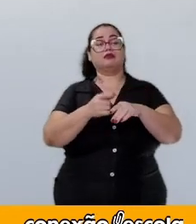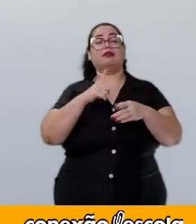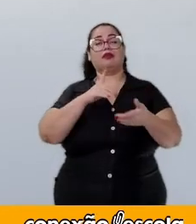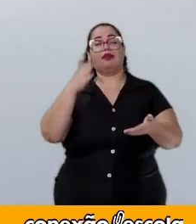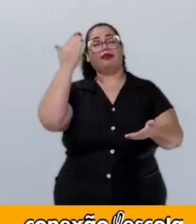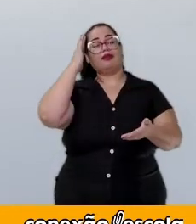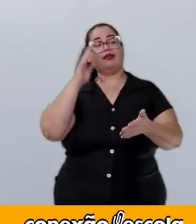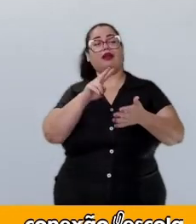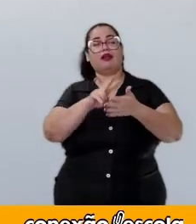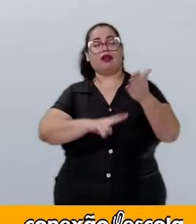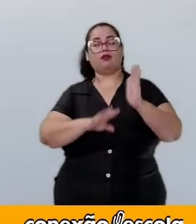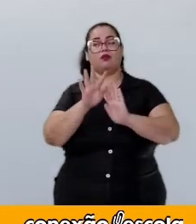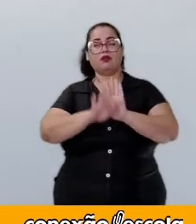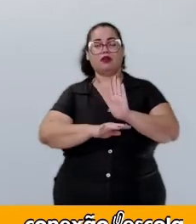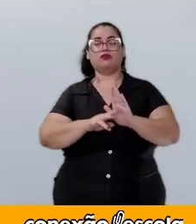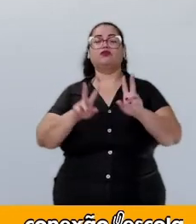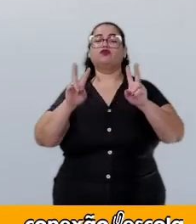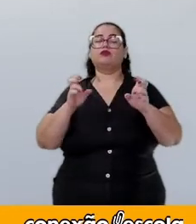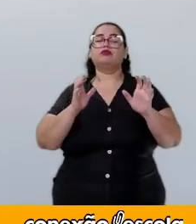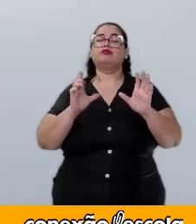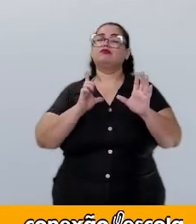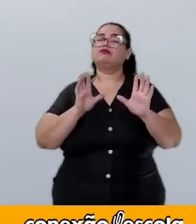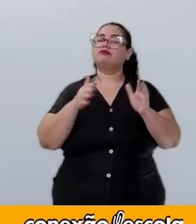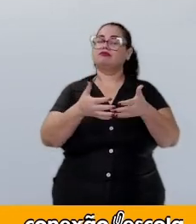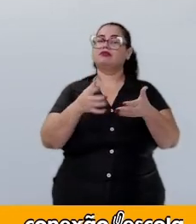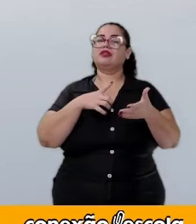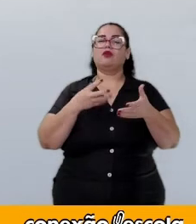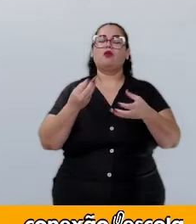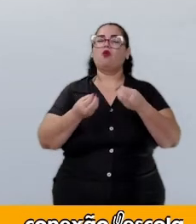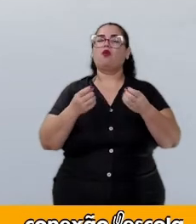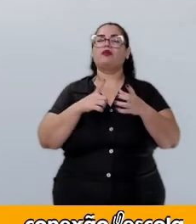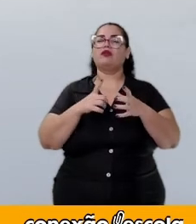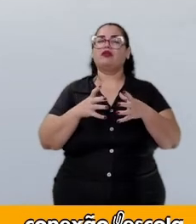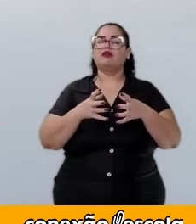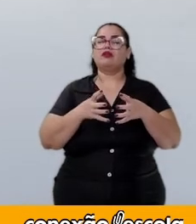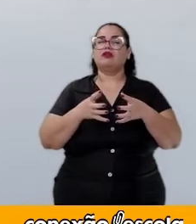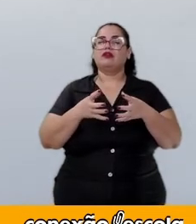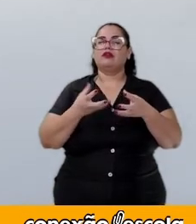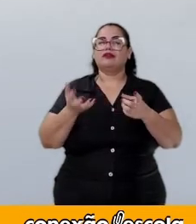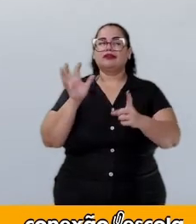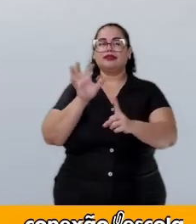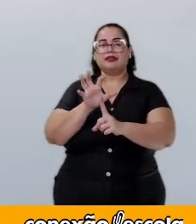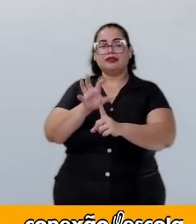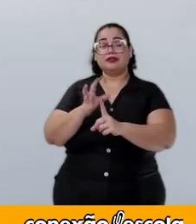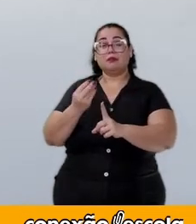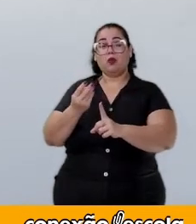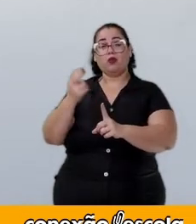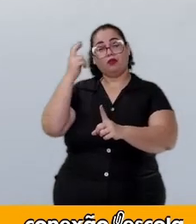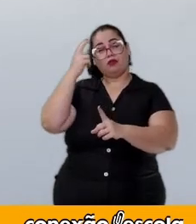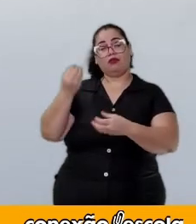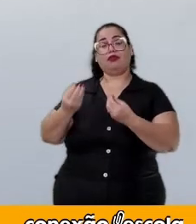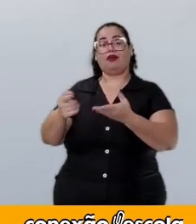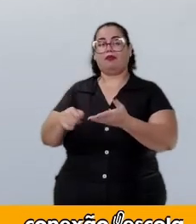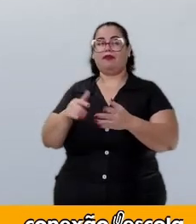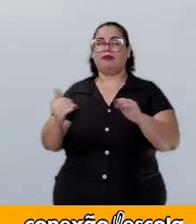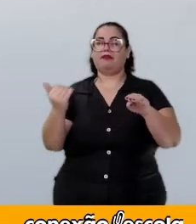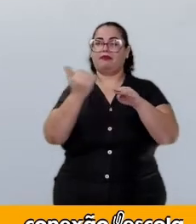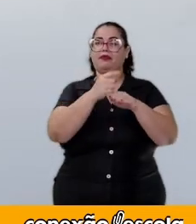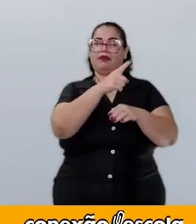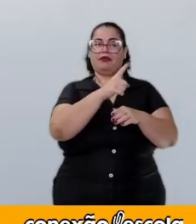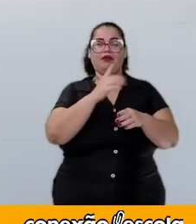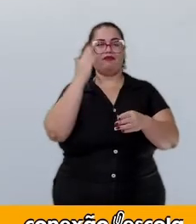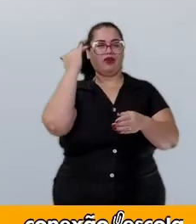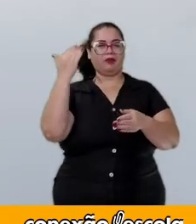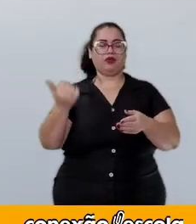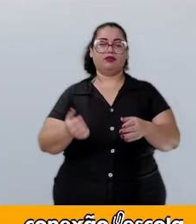compreensão do leitor a respeito da dimensão, do tamanho da expectativa que a nossa cultura cria. Agora,